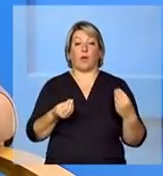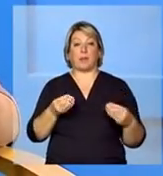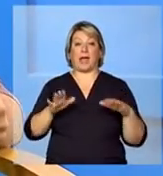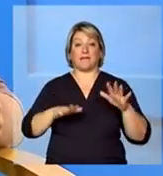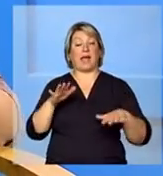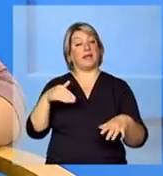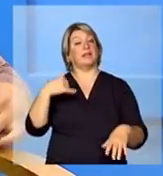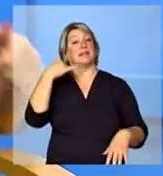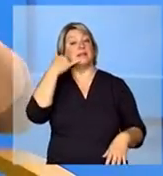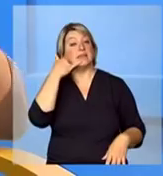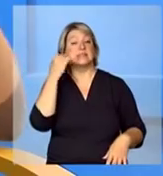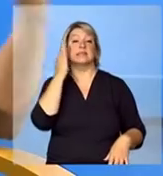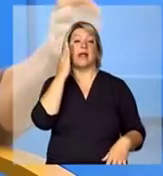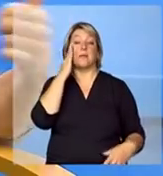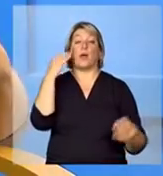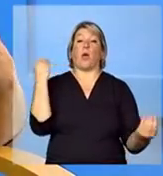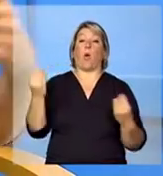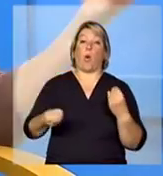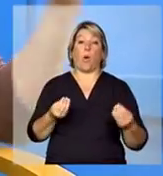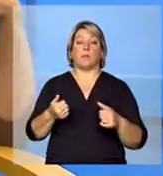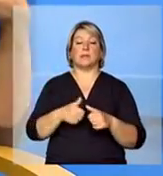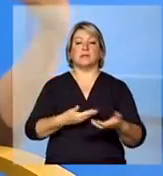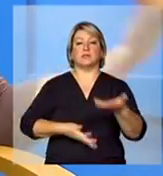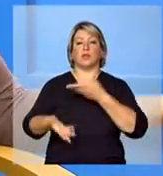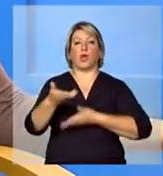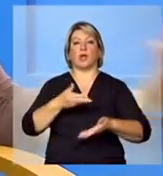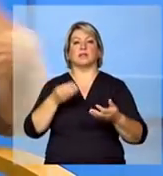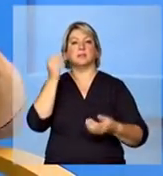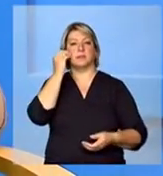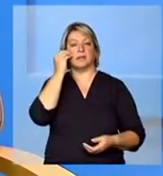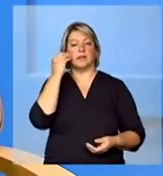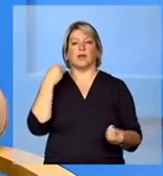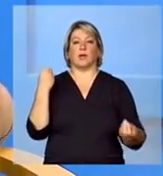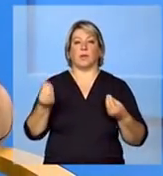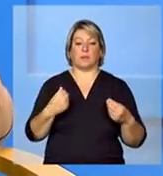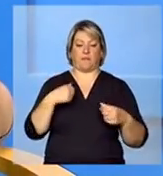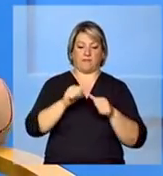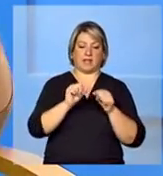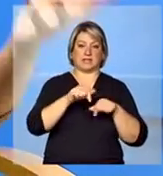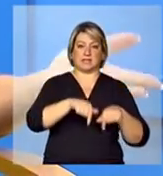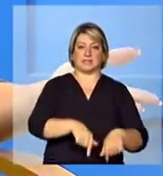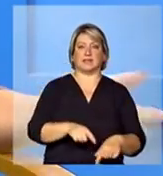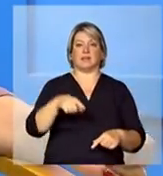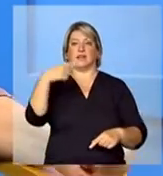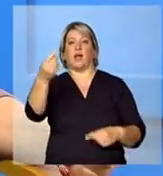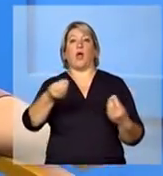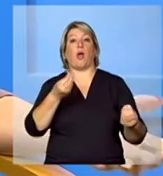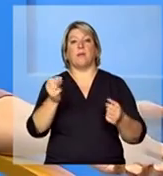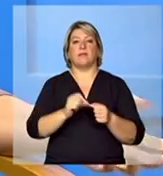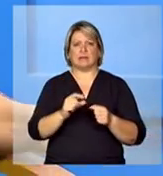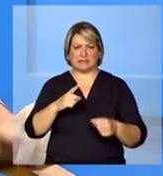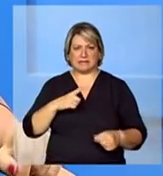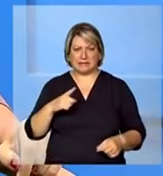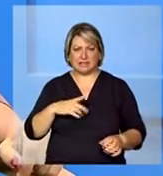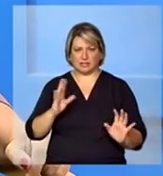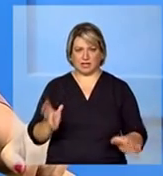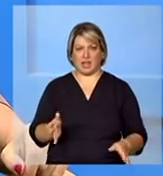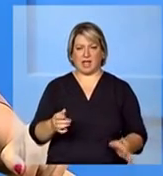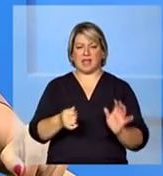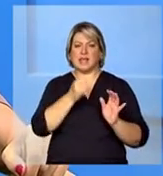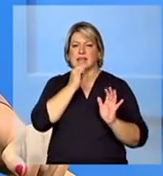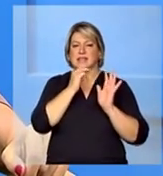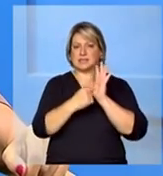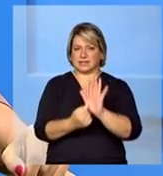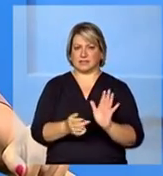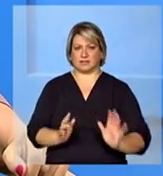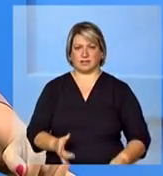ligar olha como é que está sendo trocar experiências olha aqui eu estou fazendo isso você está fazendo isso existe como já existe um exemplo que você possa dar para